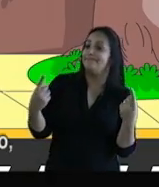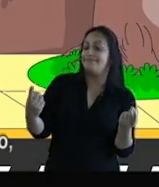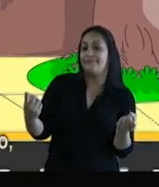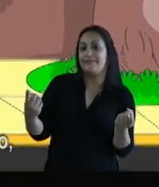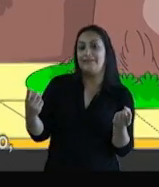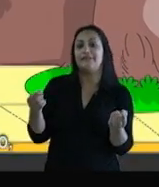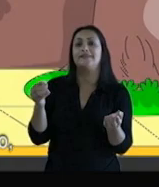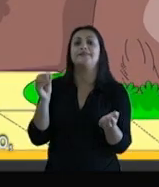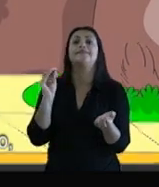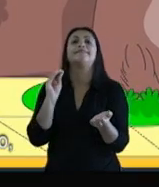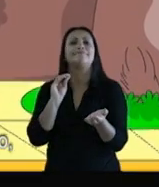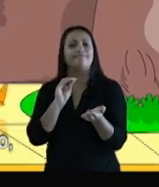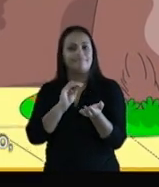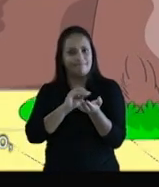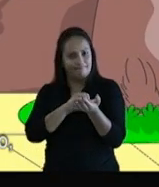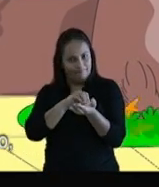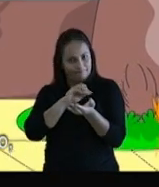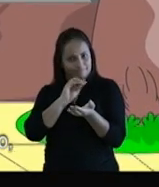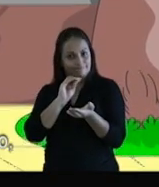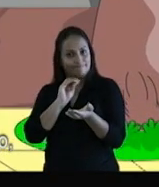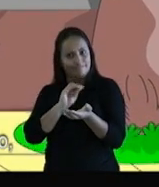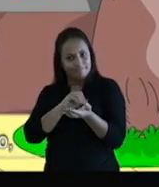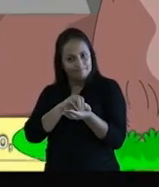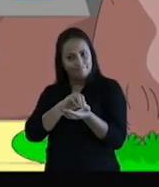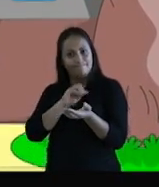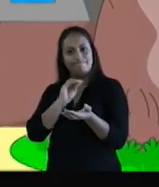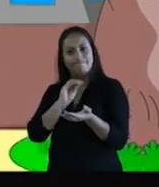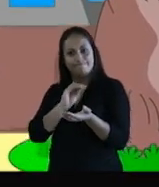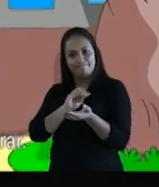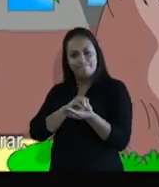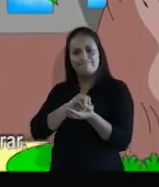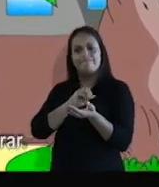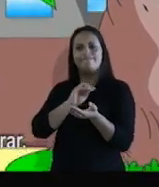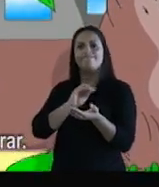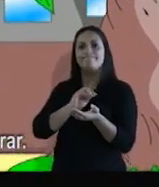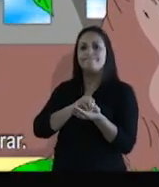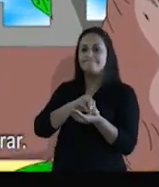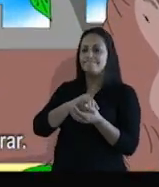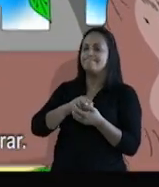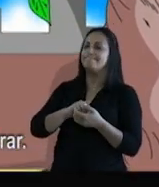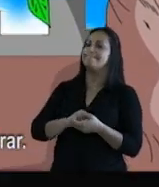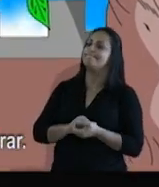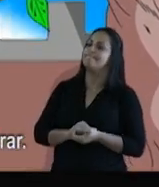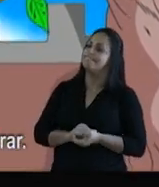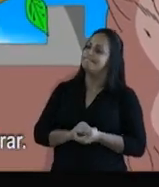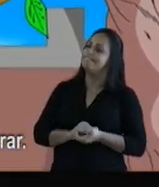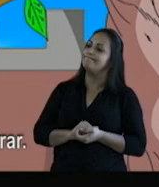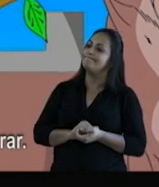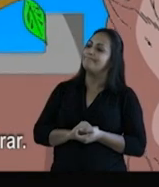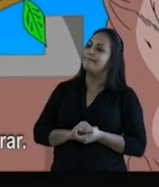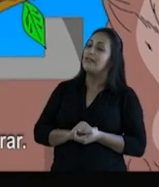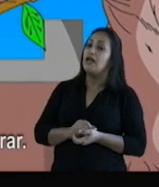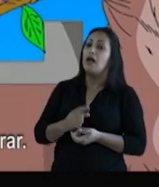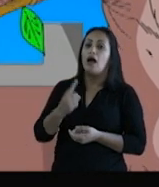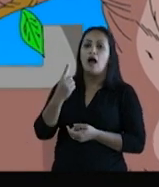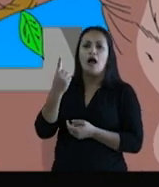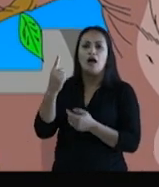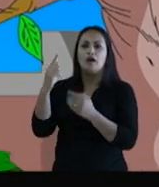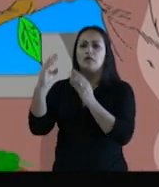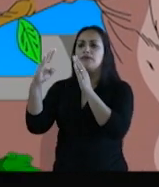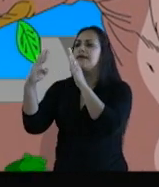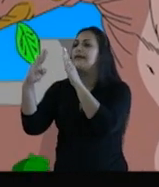Mas, como nem tudo é perfeito, faltava outro local para ela entrar.